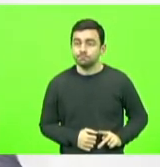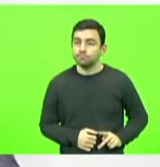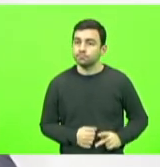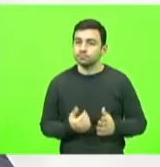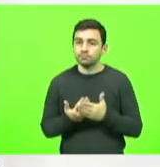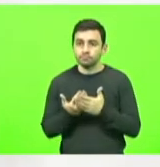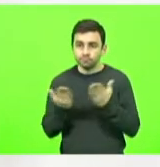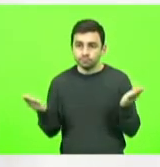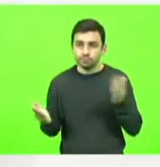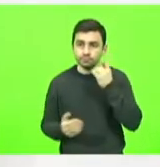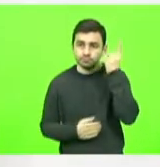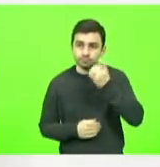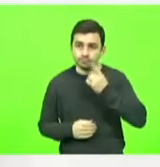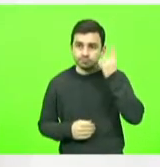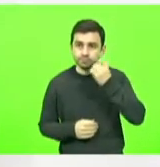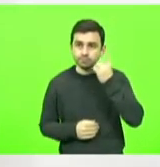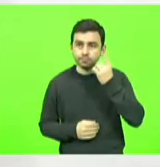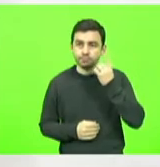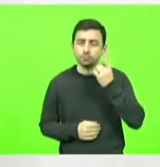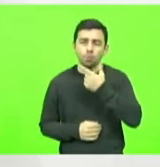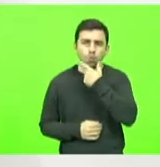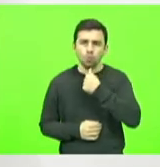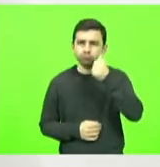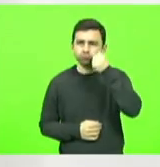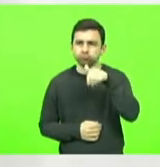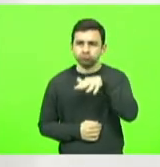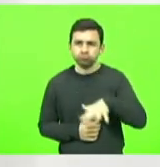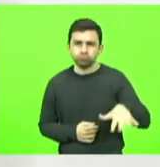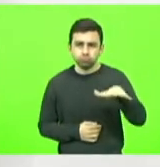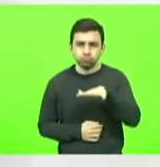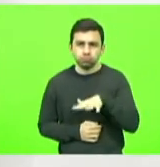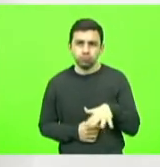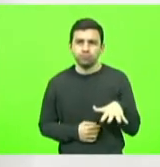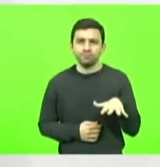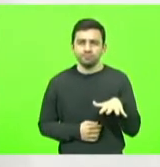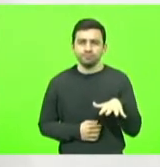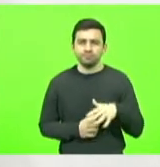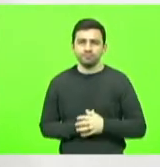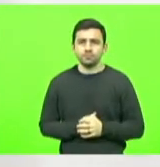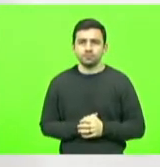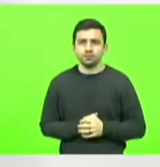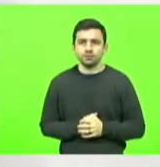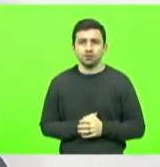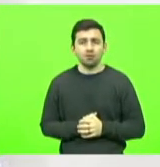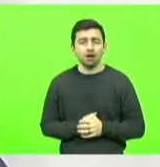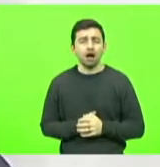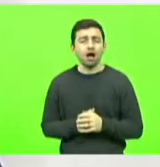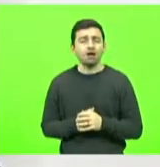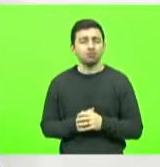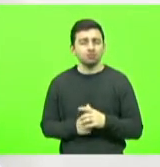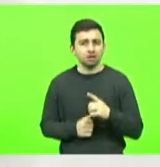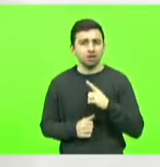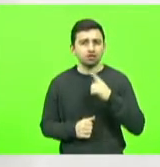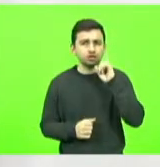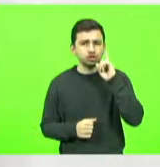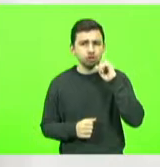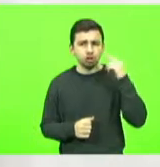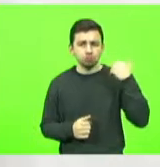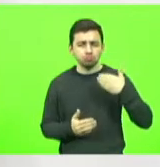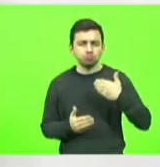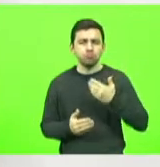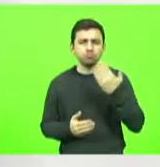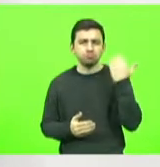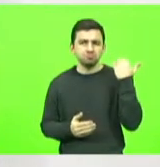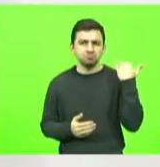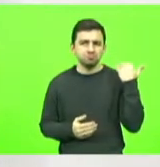senhores deputados, senhoras deputadas. Há poucos dias atrás, eu